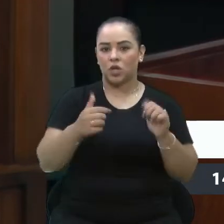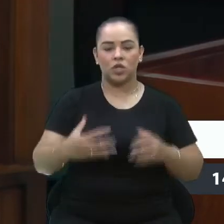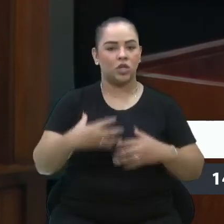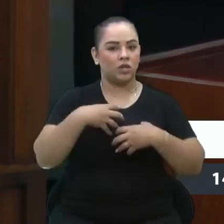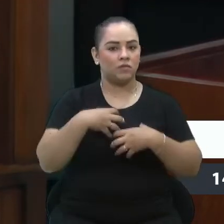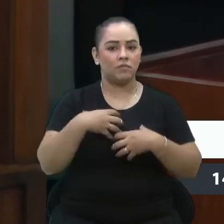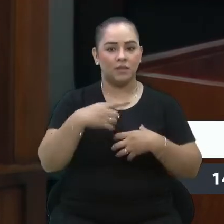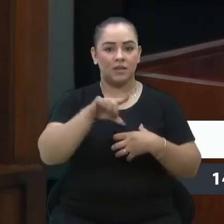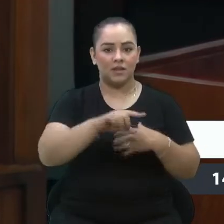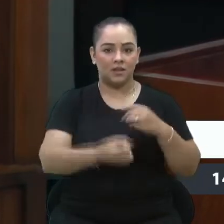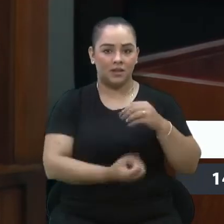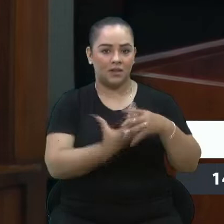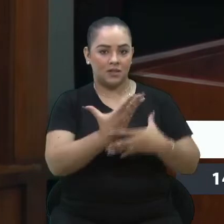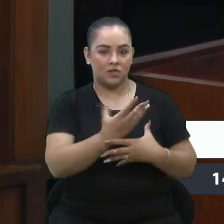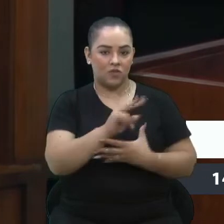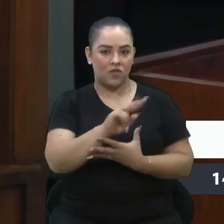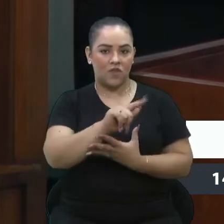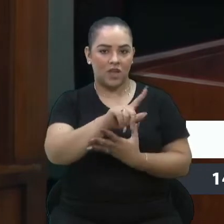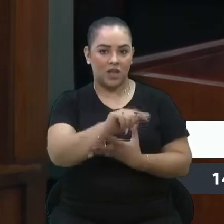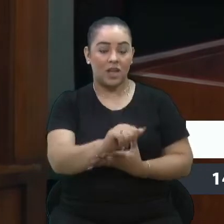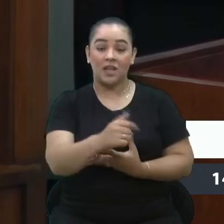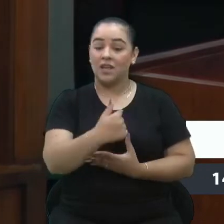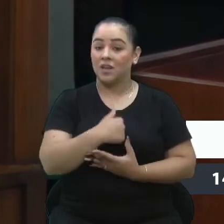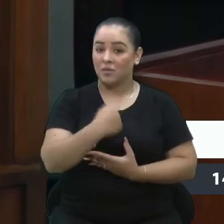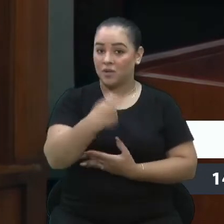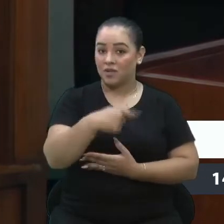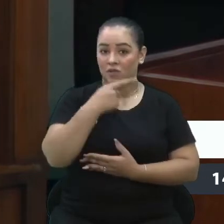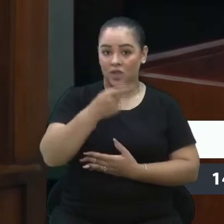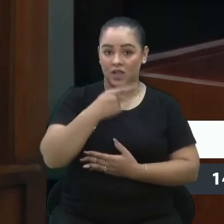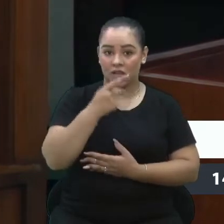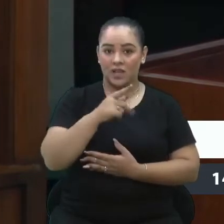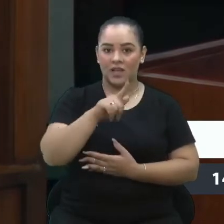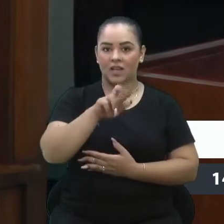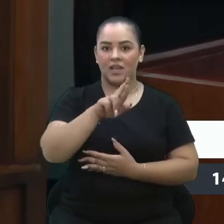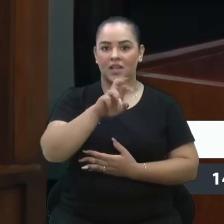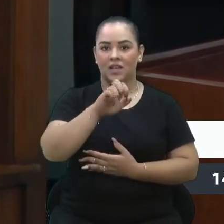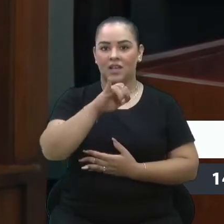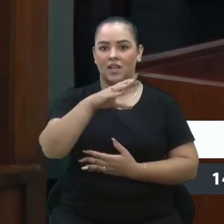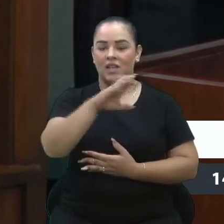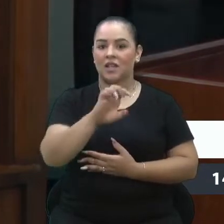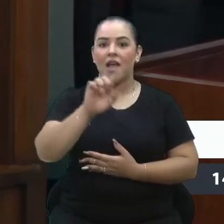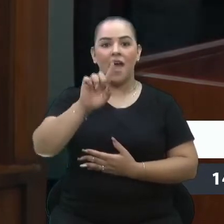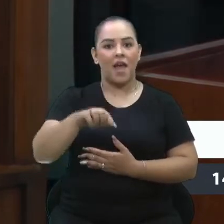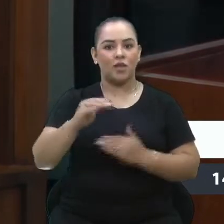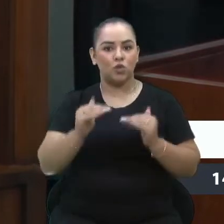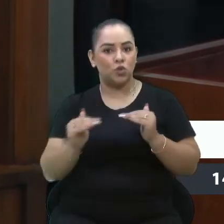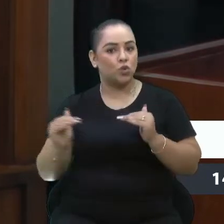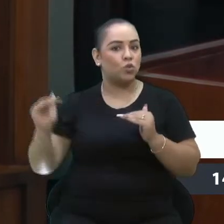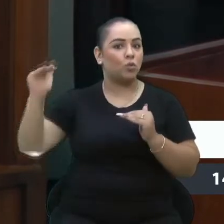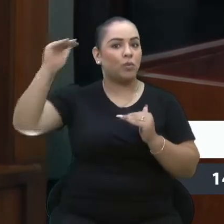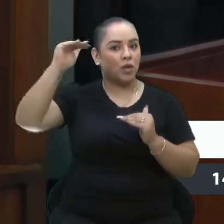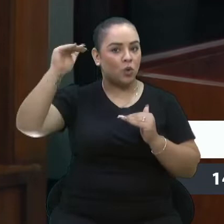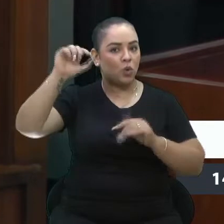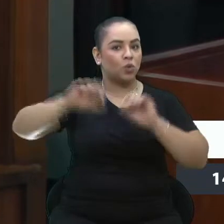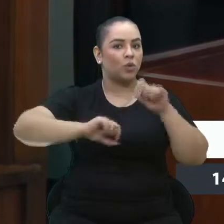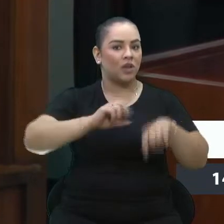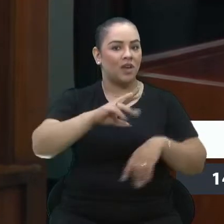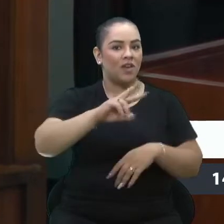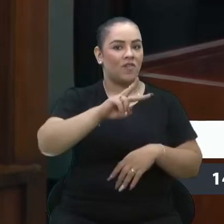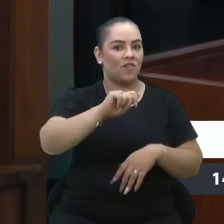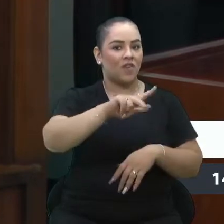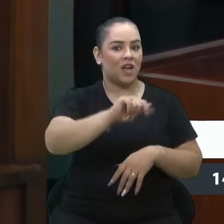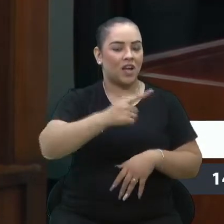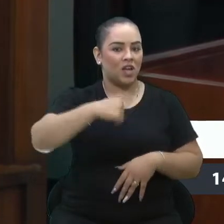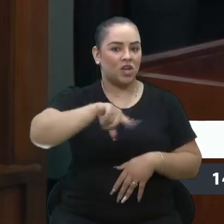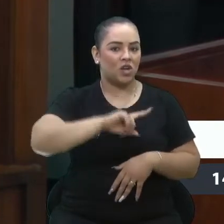essa criação de um cargo, e aí é preciso dizer que o cargo da Grace, ele é muito superior ao cargo que está sendo criado. A gente criou o